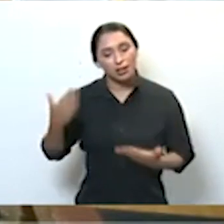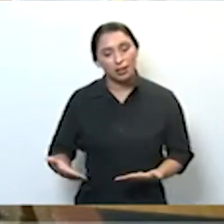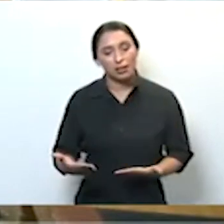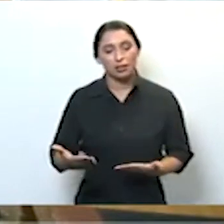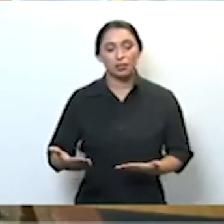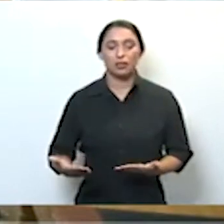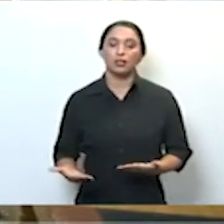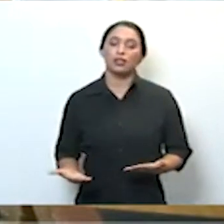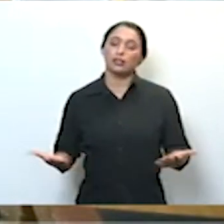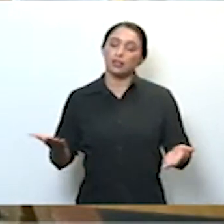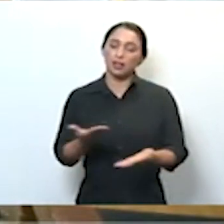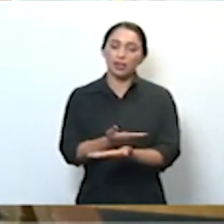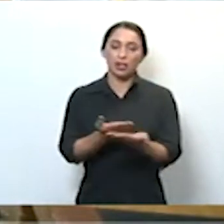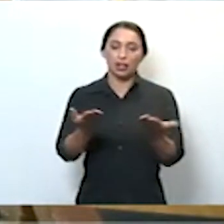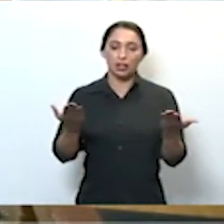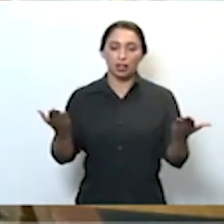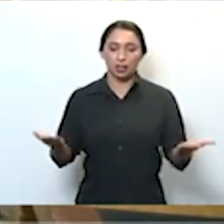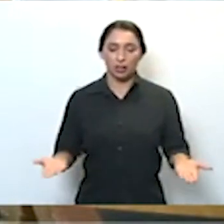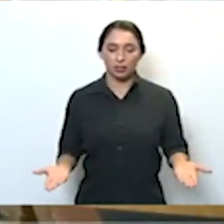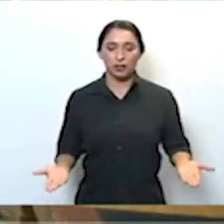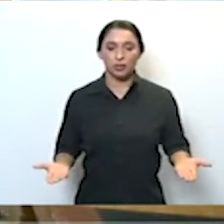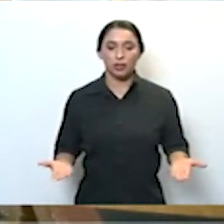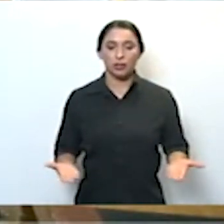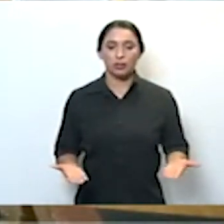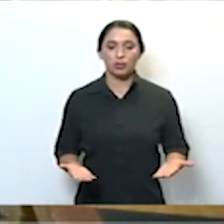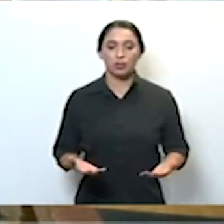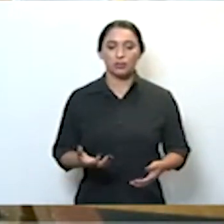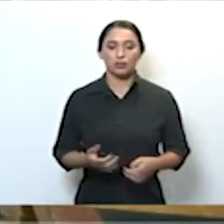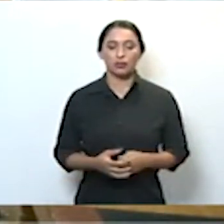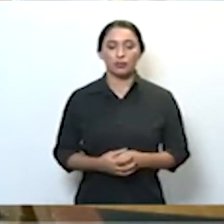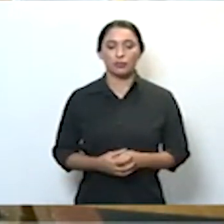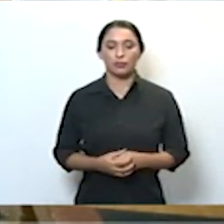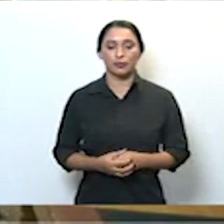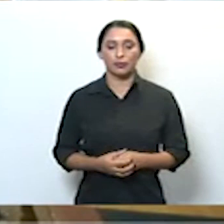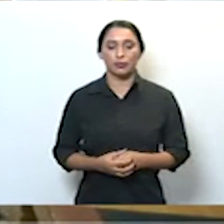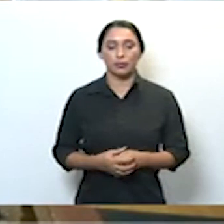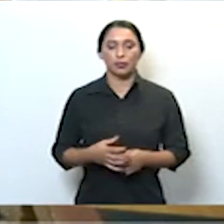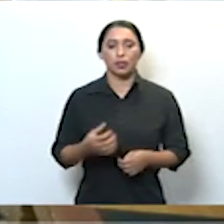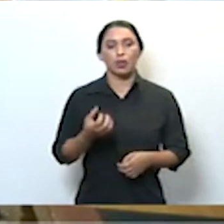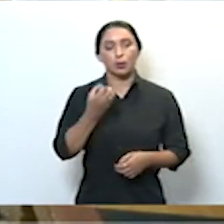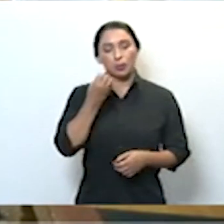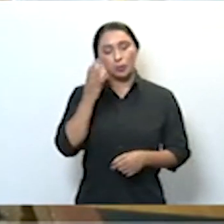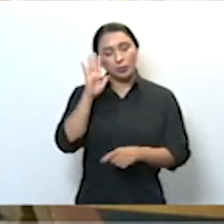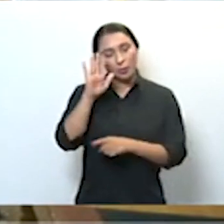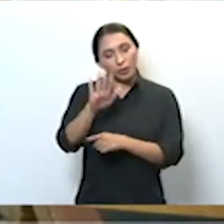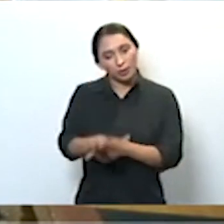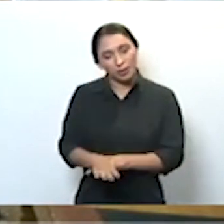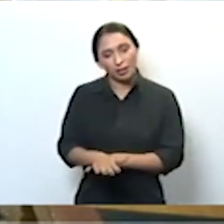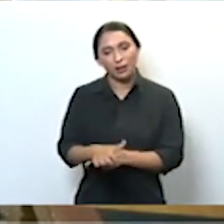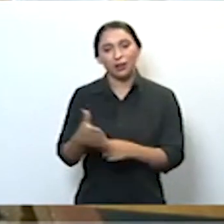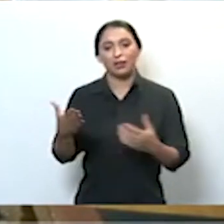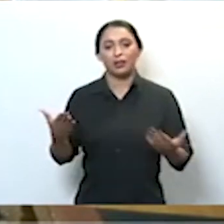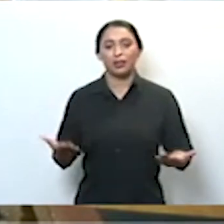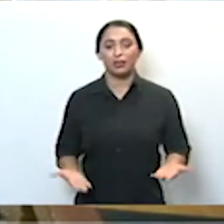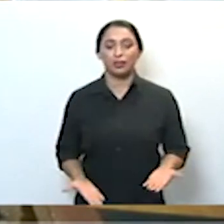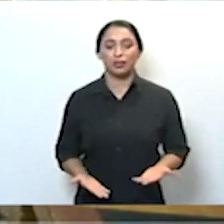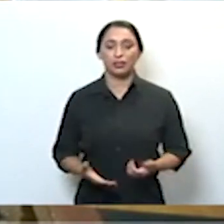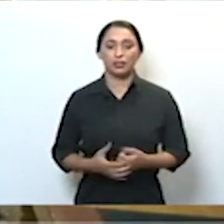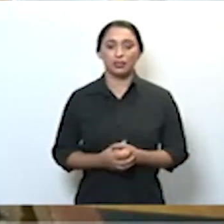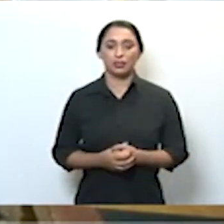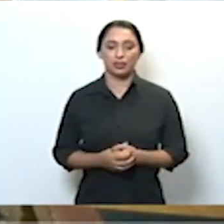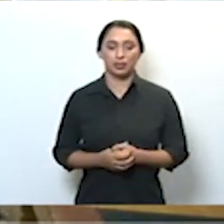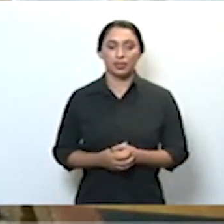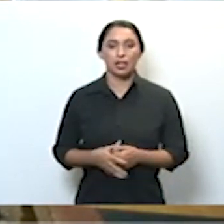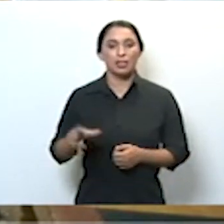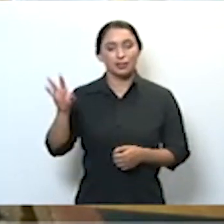presença de todos, desejar um ótimo final de tarde, um ótimo final